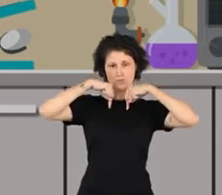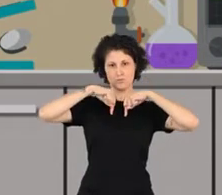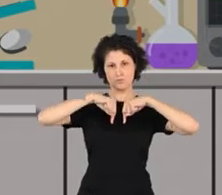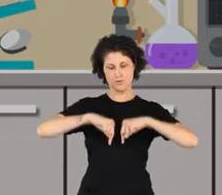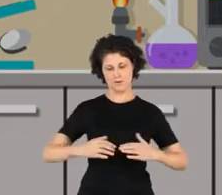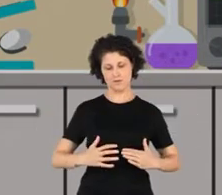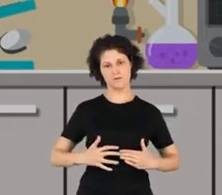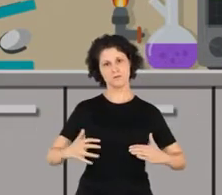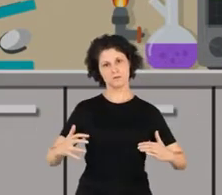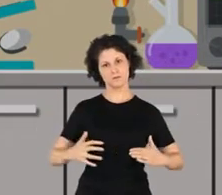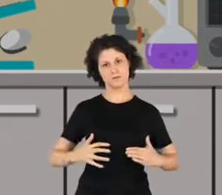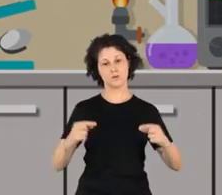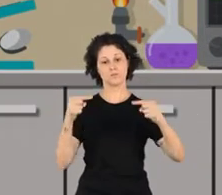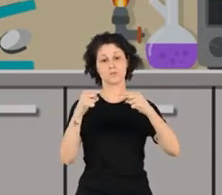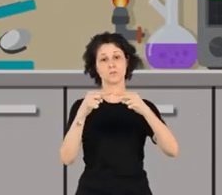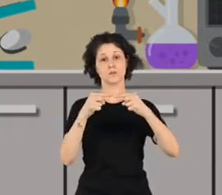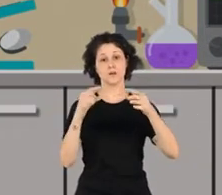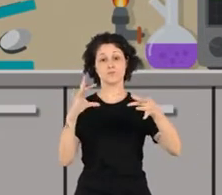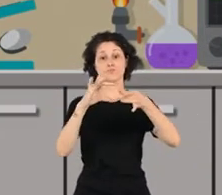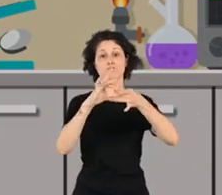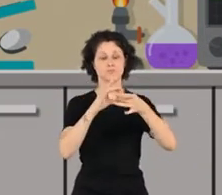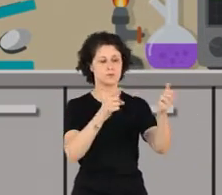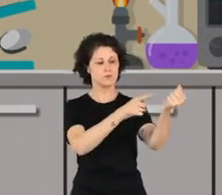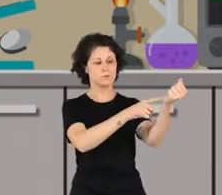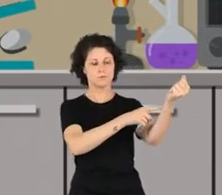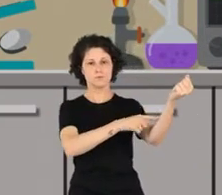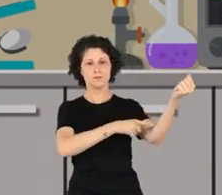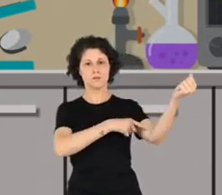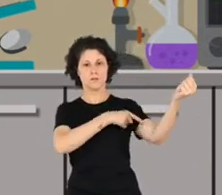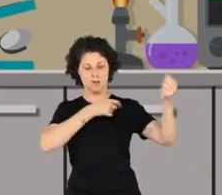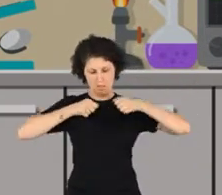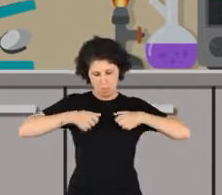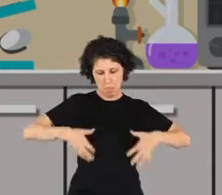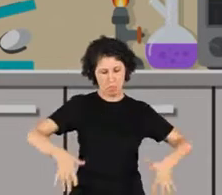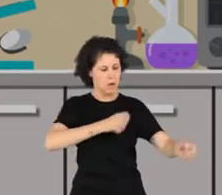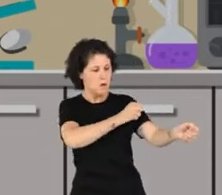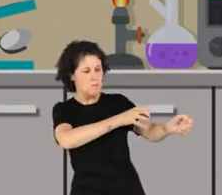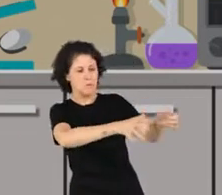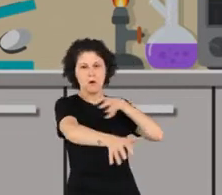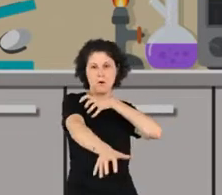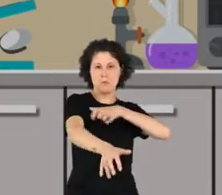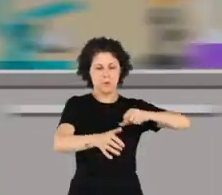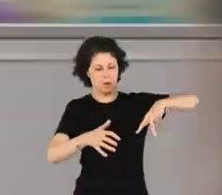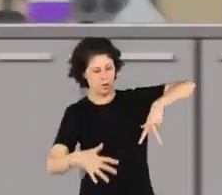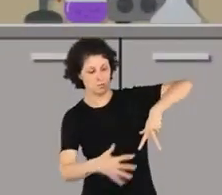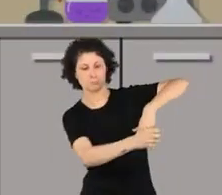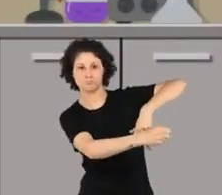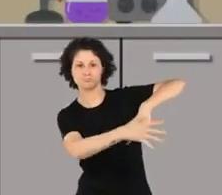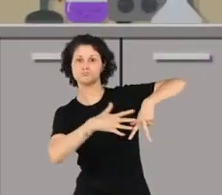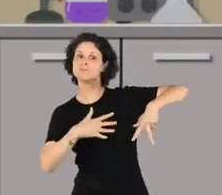pela respiração, se junta com o sangue e é espalhado por todo o nosso corpo através da circulação sanguínea.